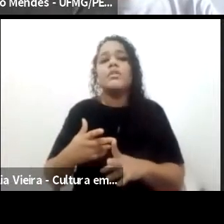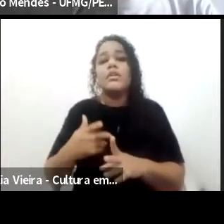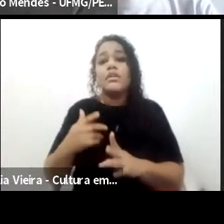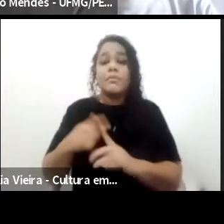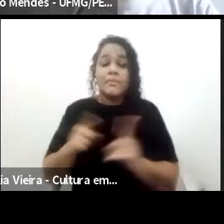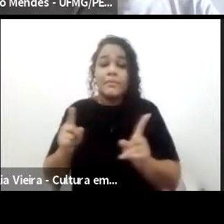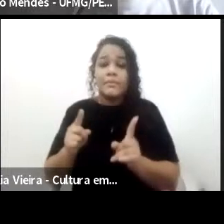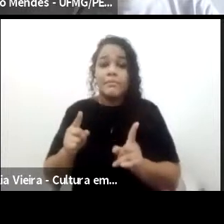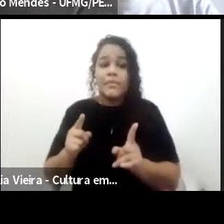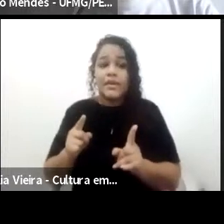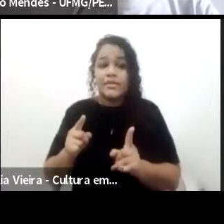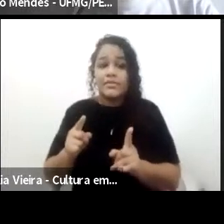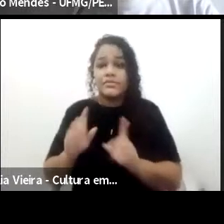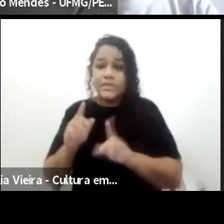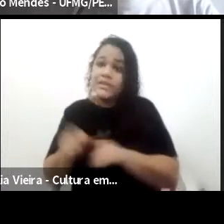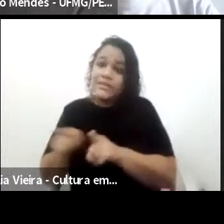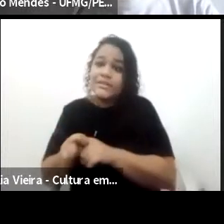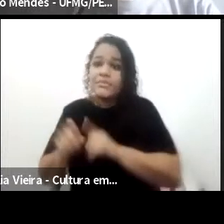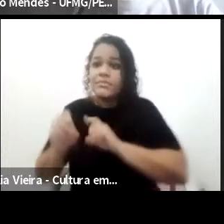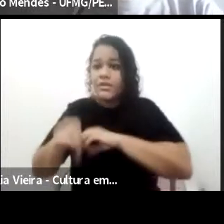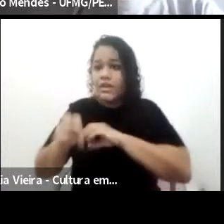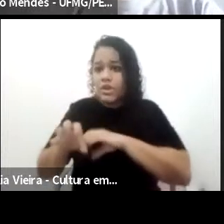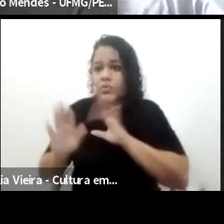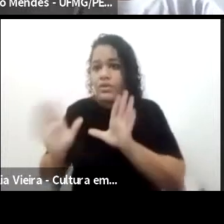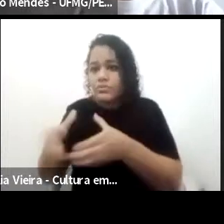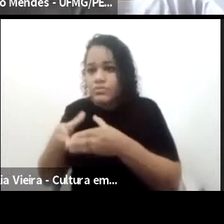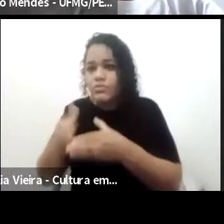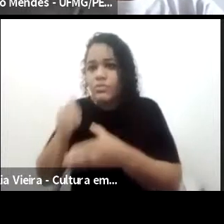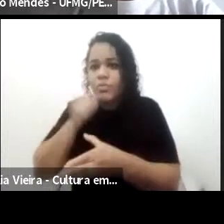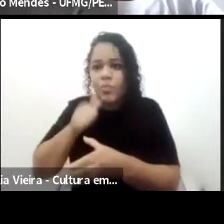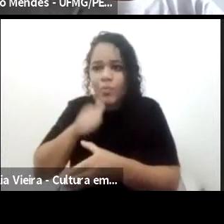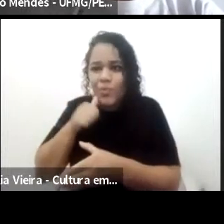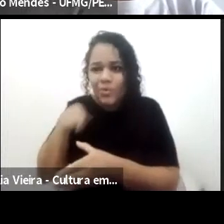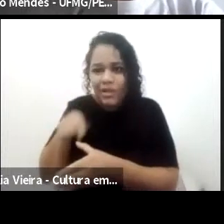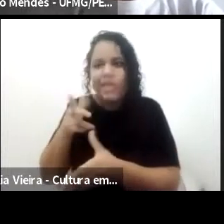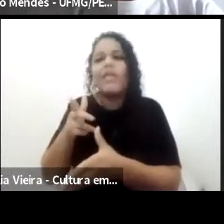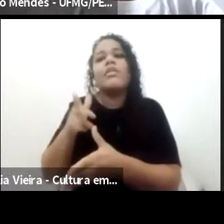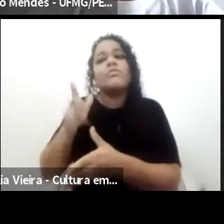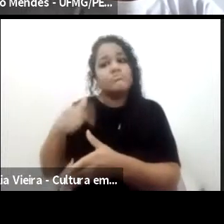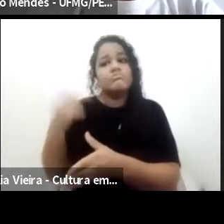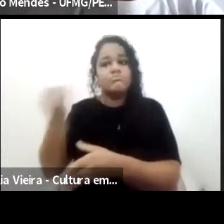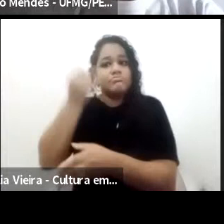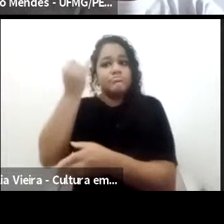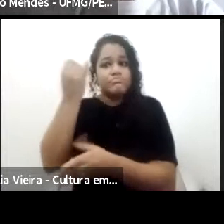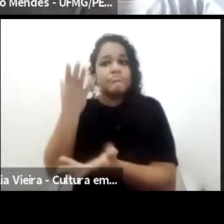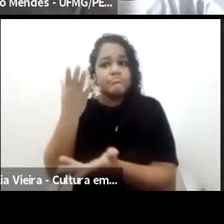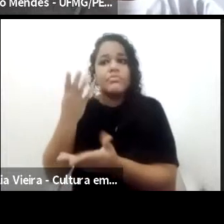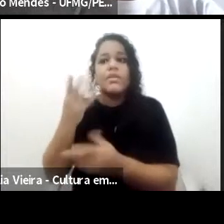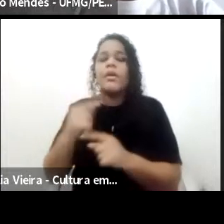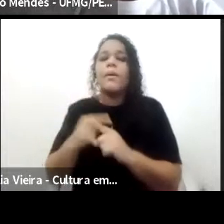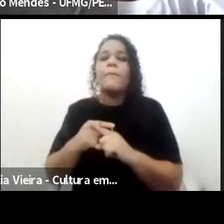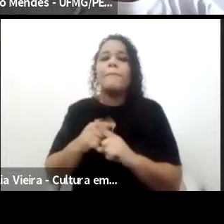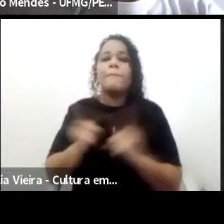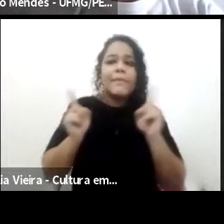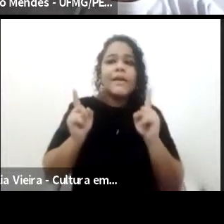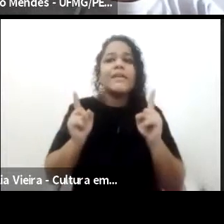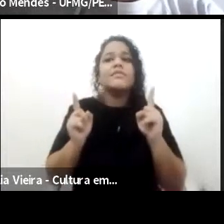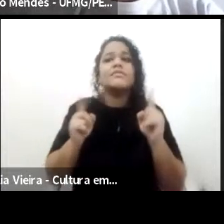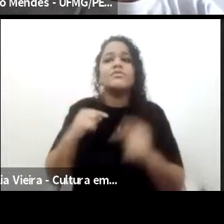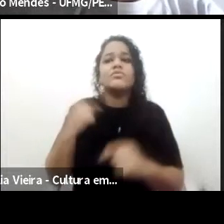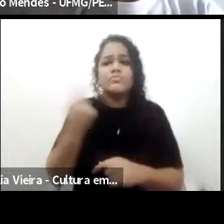e para as mulheres como isso é tão importante, mas acho que a gente tem que pensar em